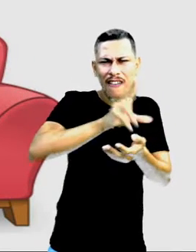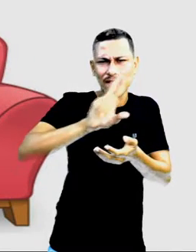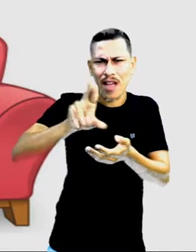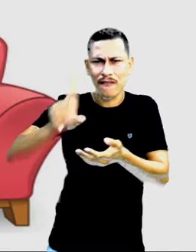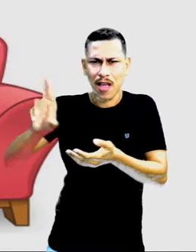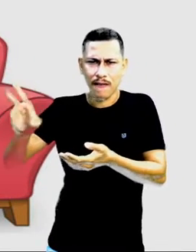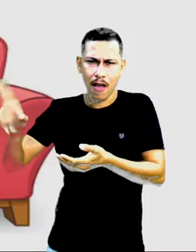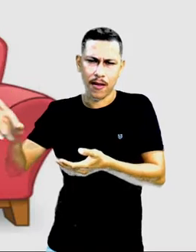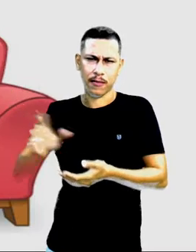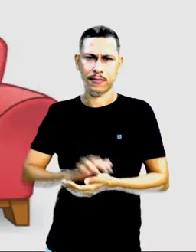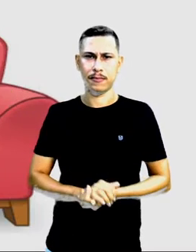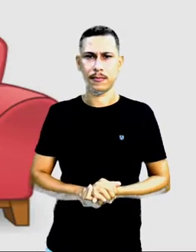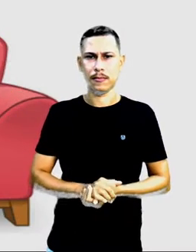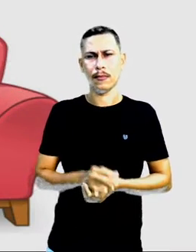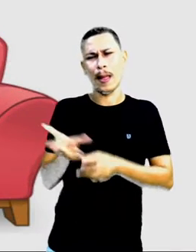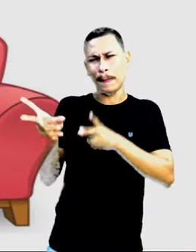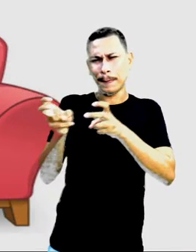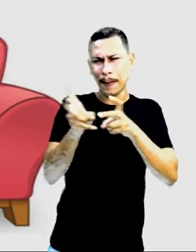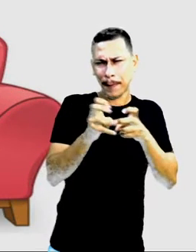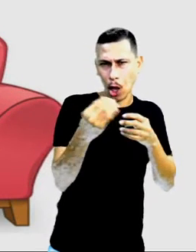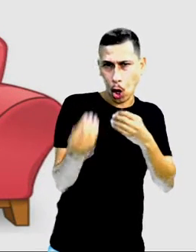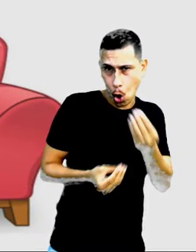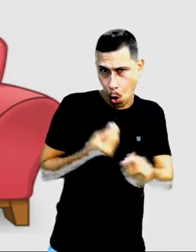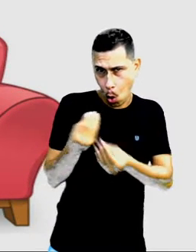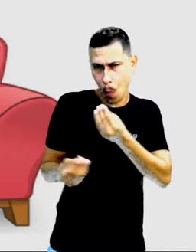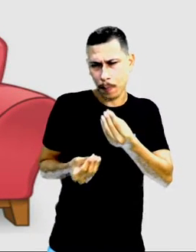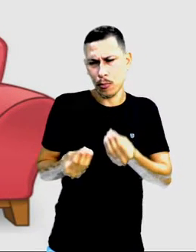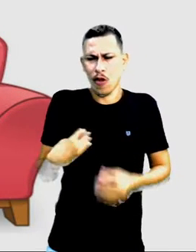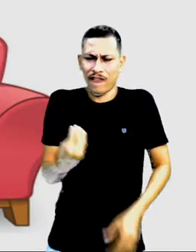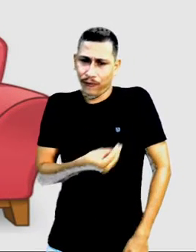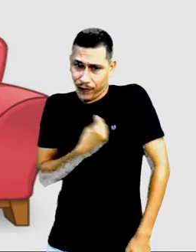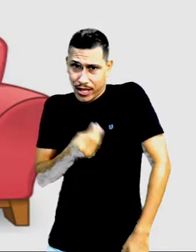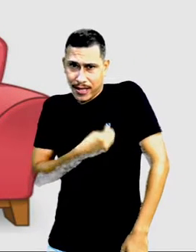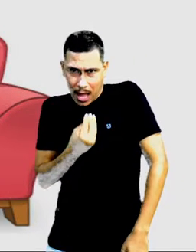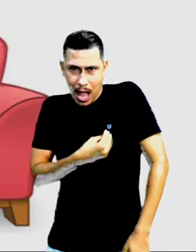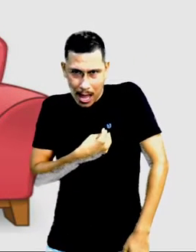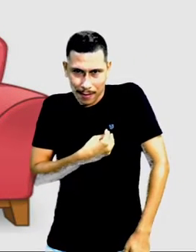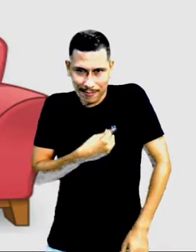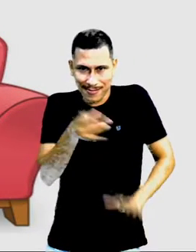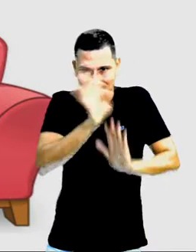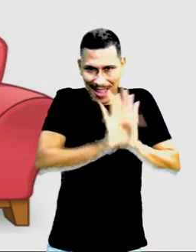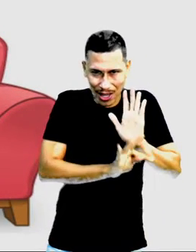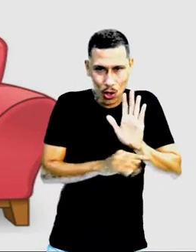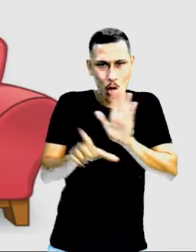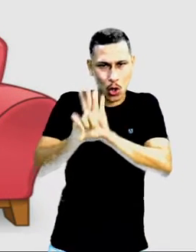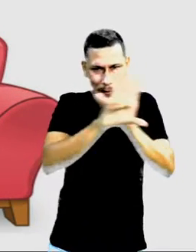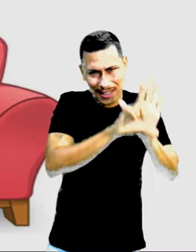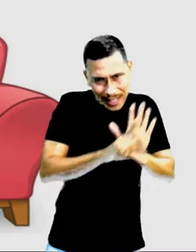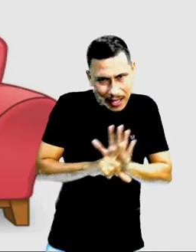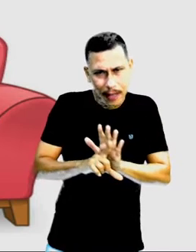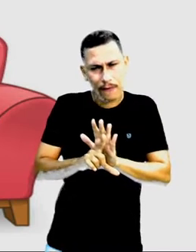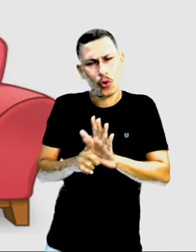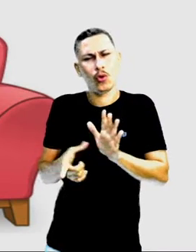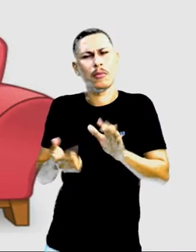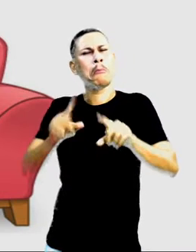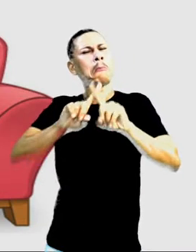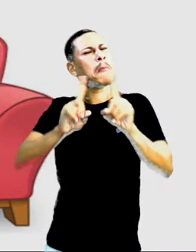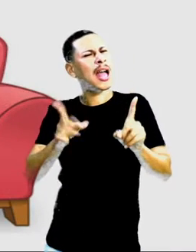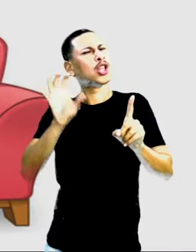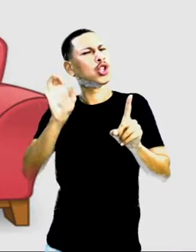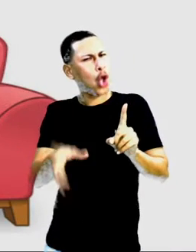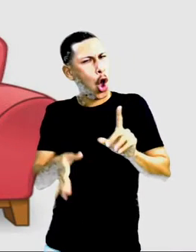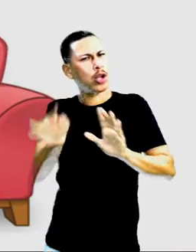Percebemos o quanto eles estão presentes na nossa vida. Mas será que só existem textos normativos